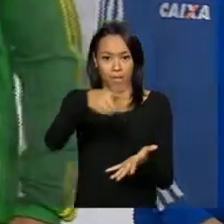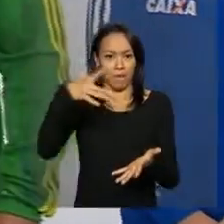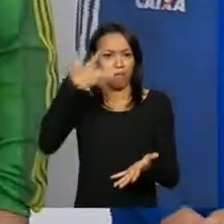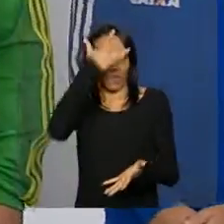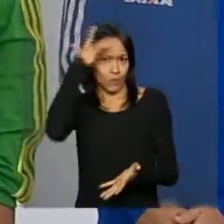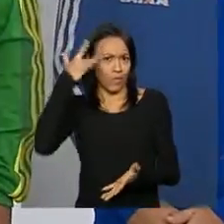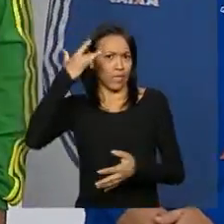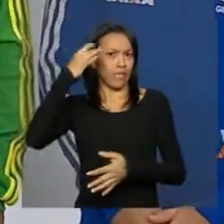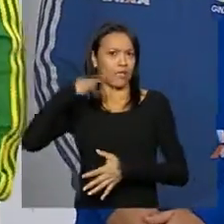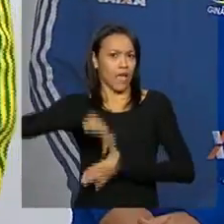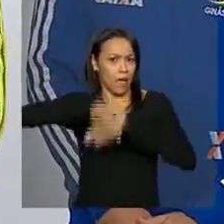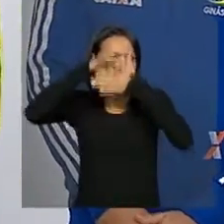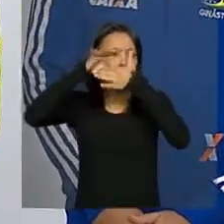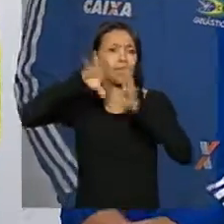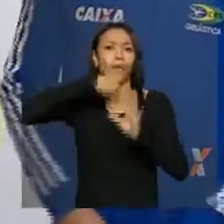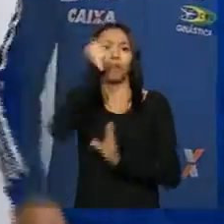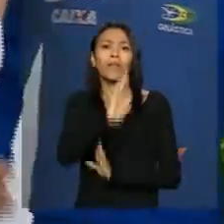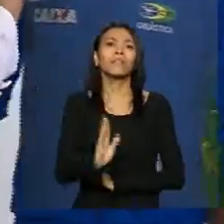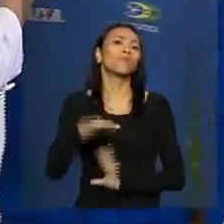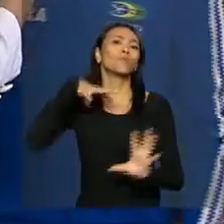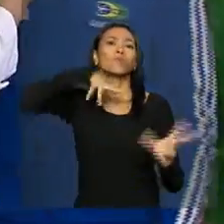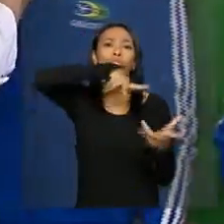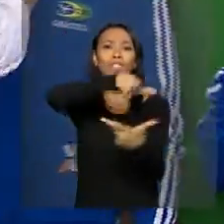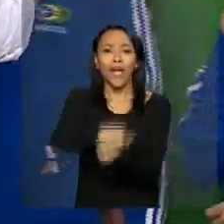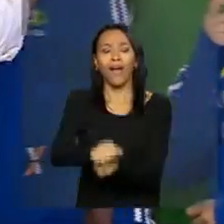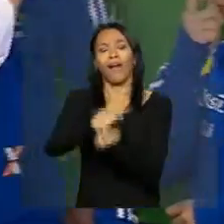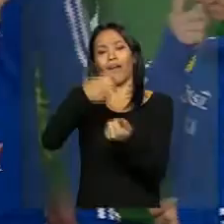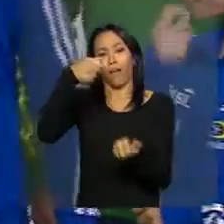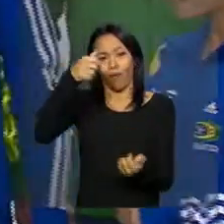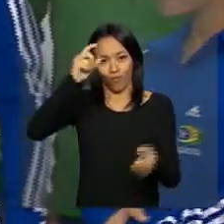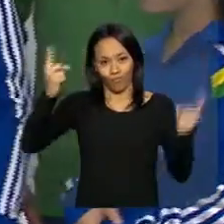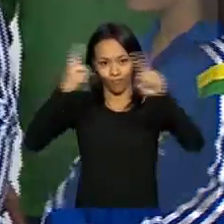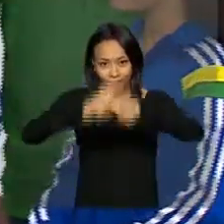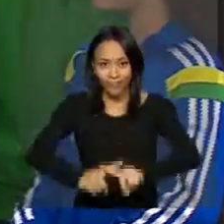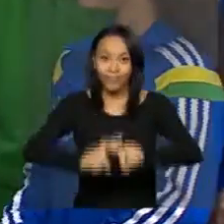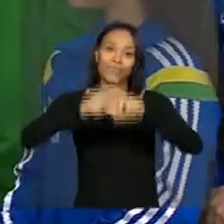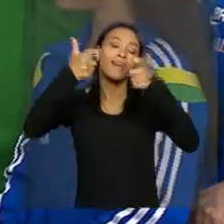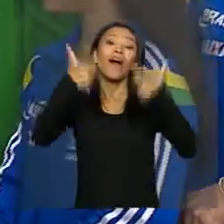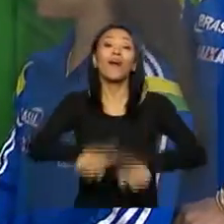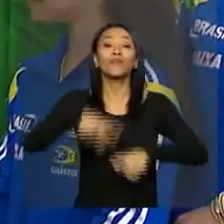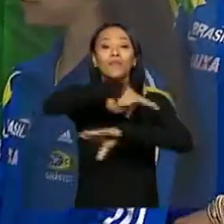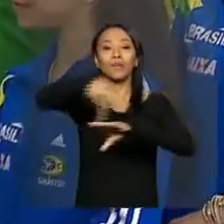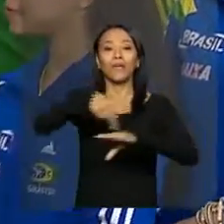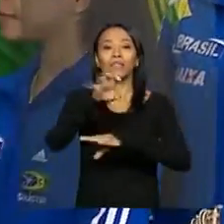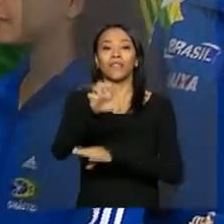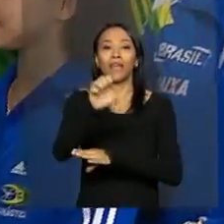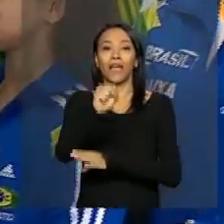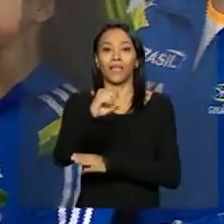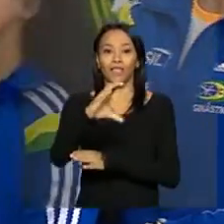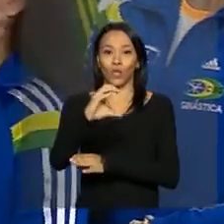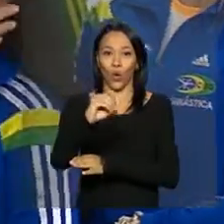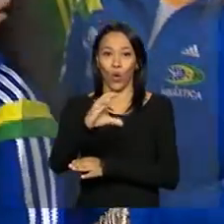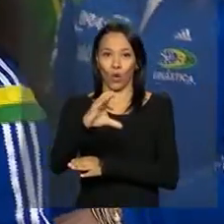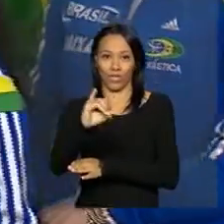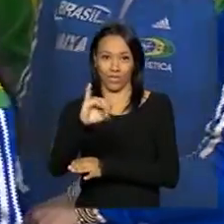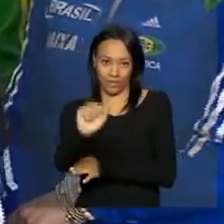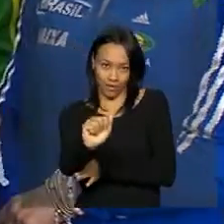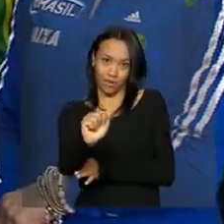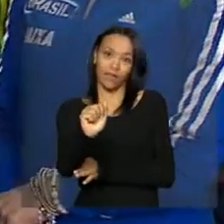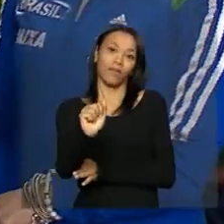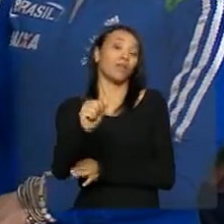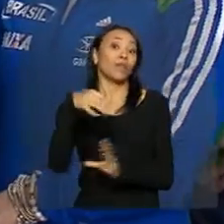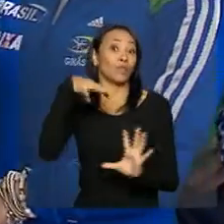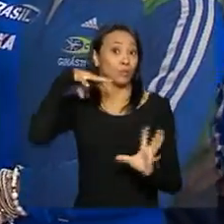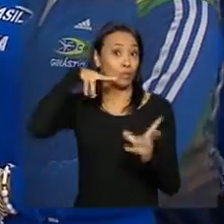representaram o Brasil no Campeonato Mundial de Ginástica Artística, realizado em Glasgow, na Escócia, no ano passado. No Mundial,